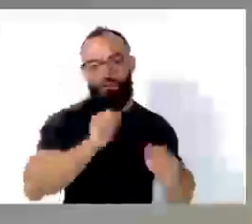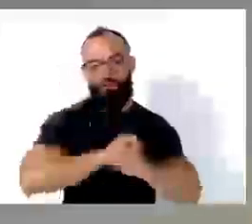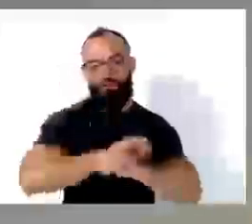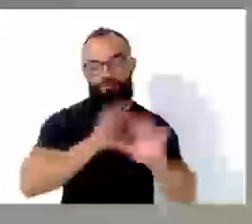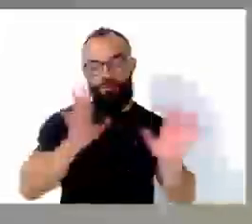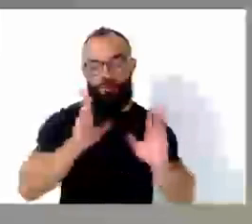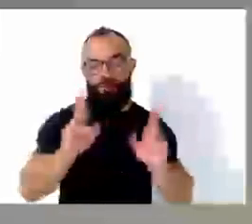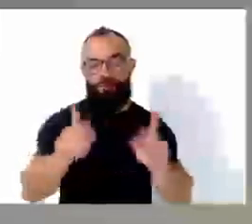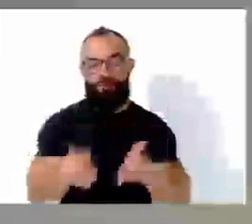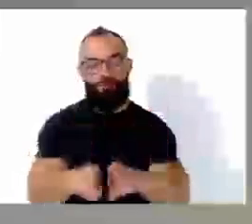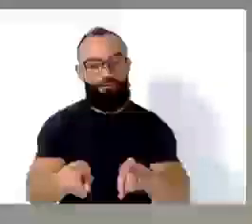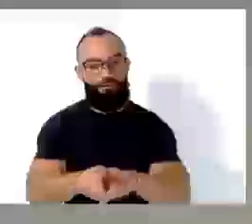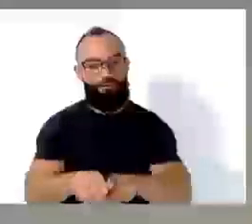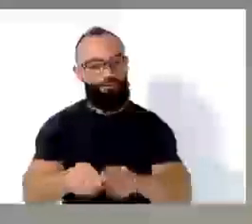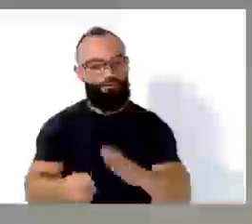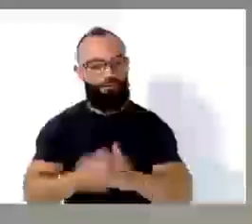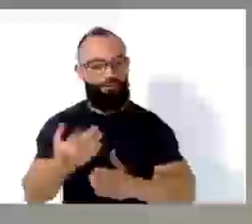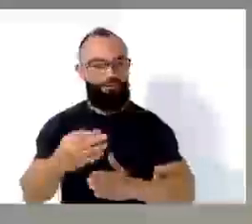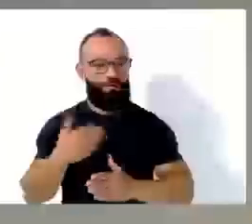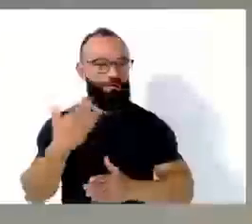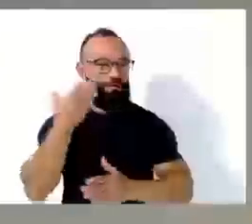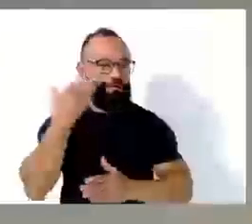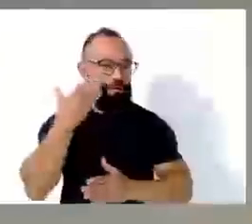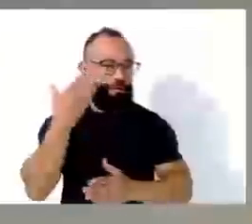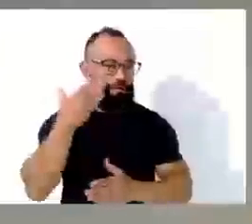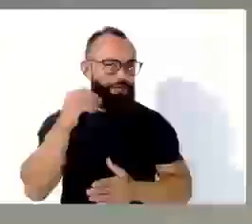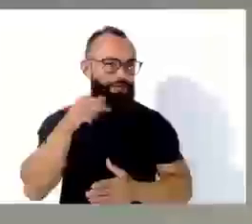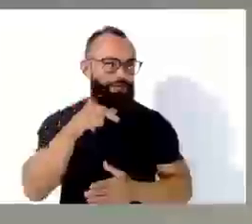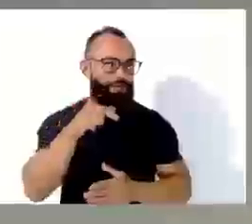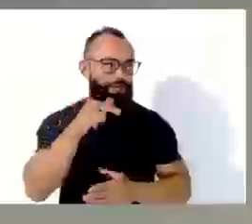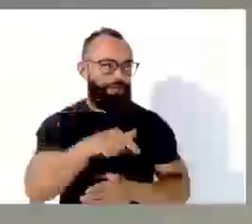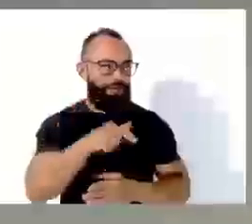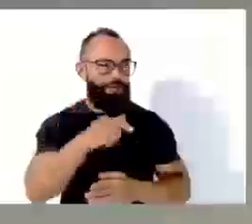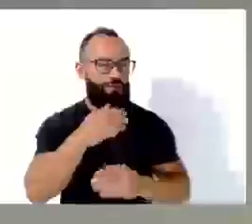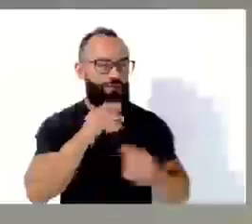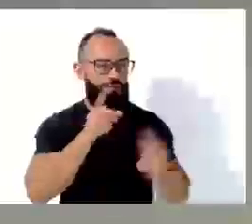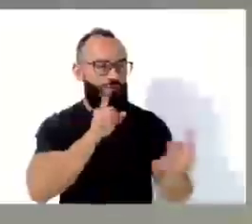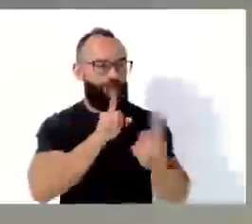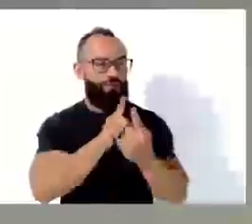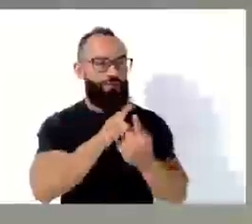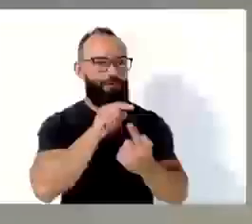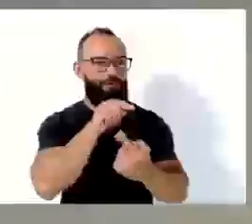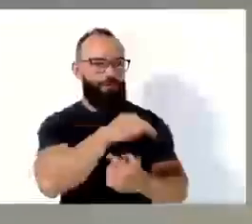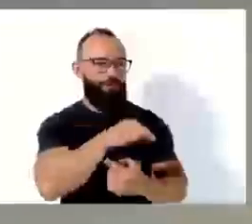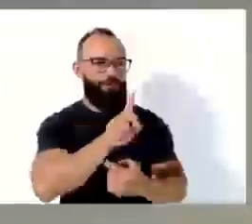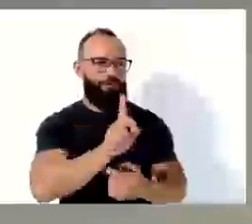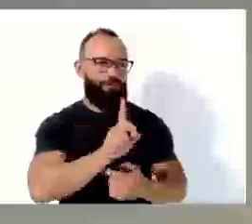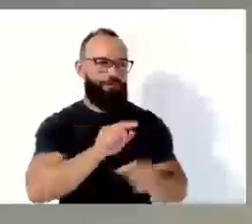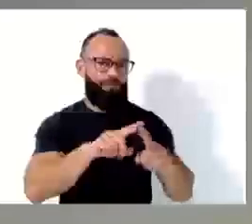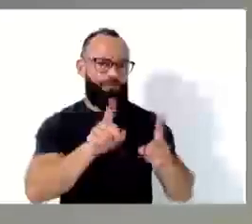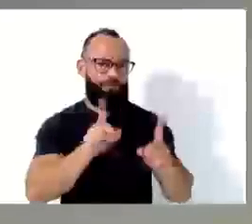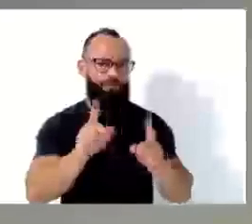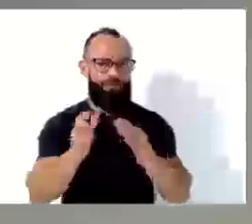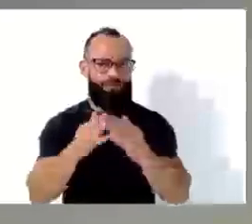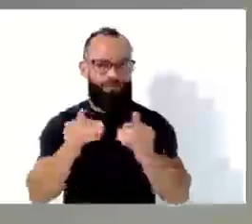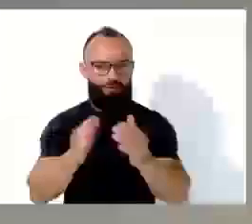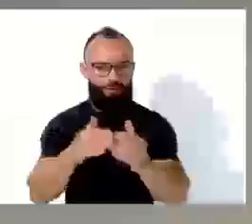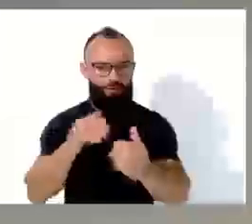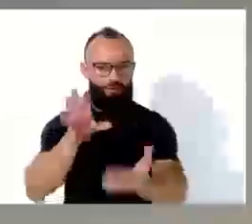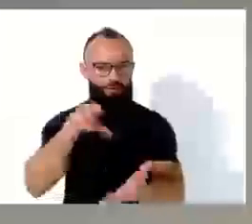muitas vezes a gente sabe que o atendimento não é aquilo, mas já convoco, presidente, que essa casa tome alguma